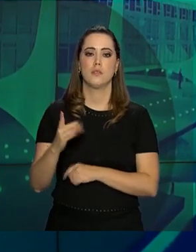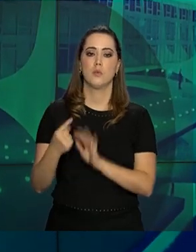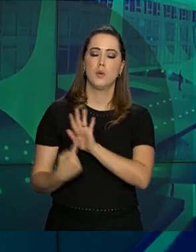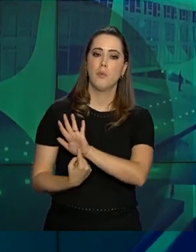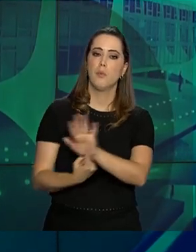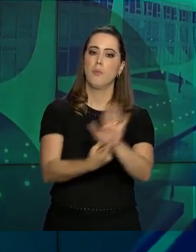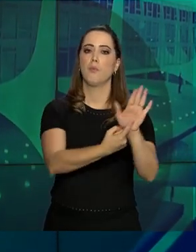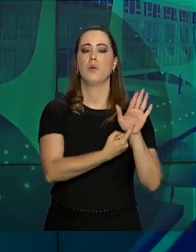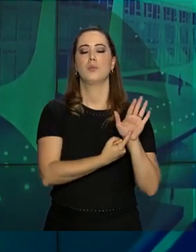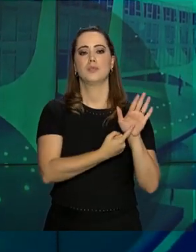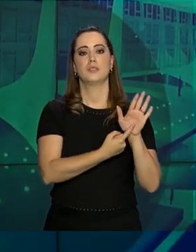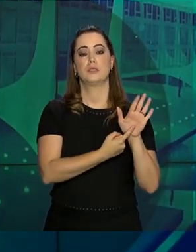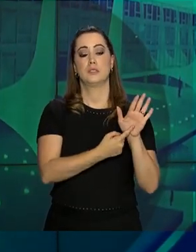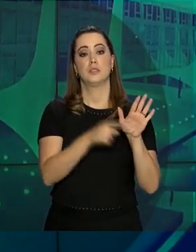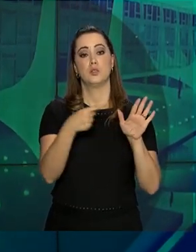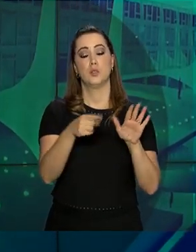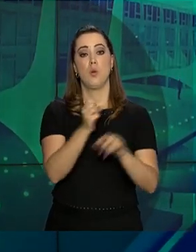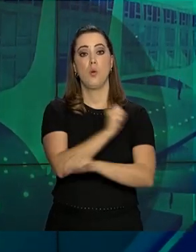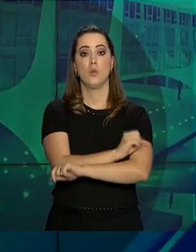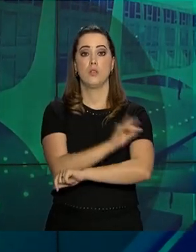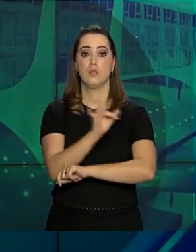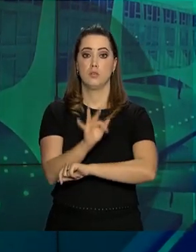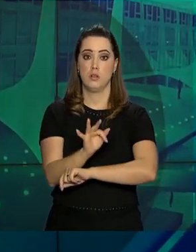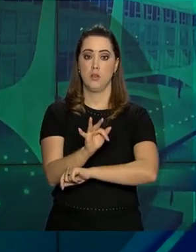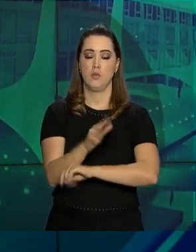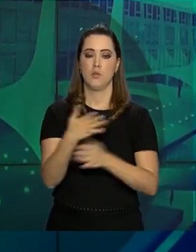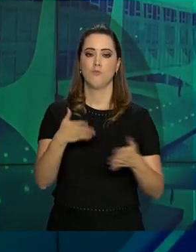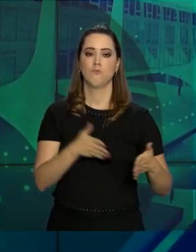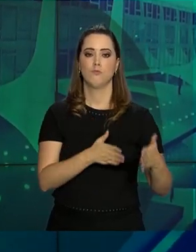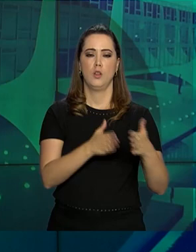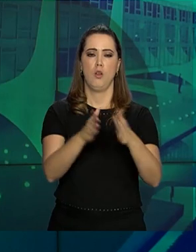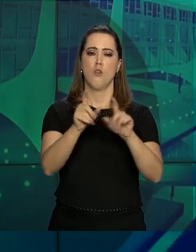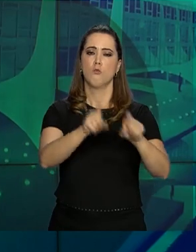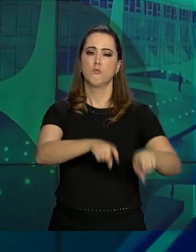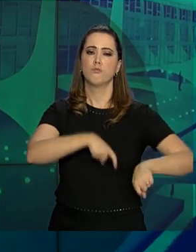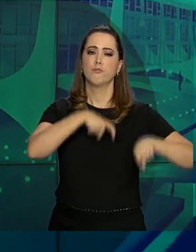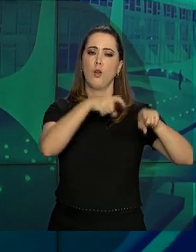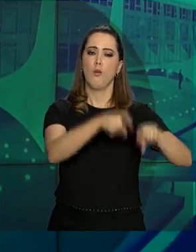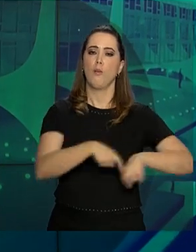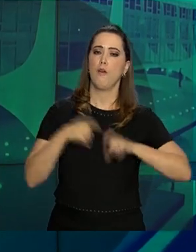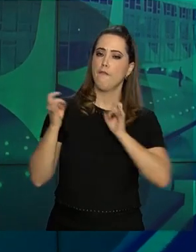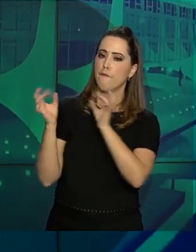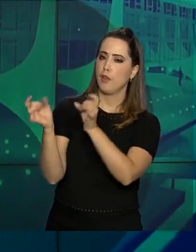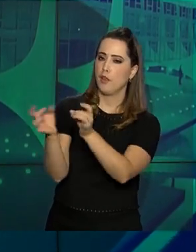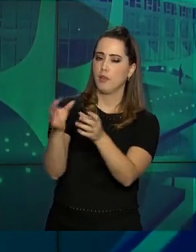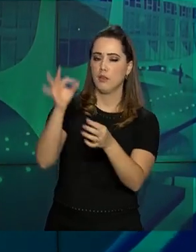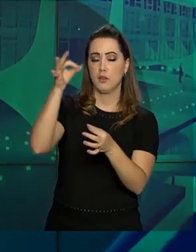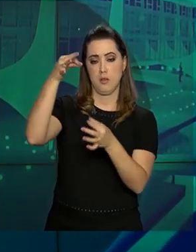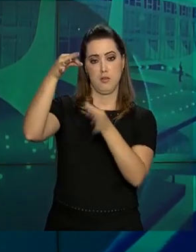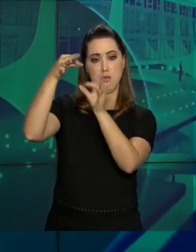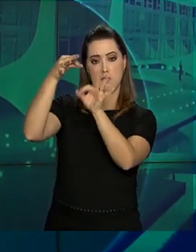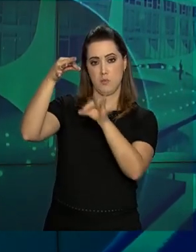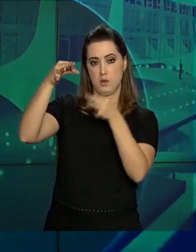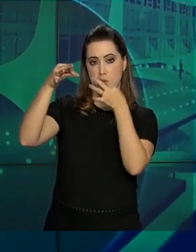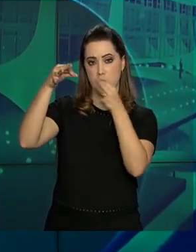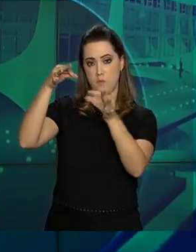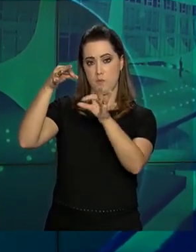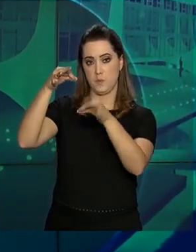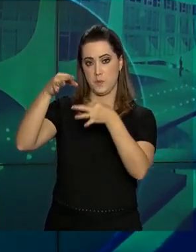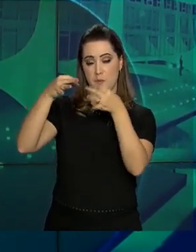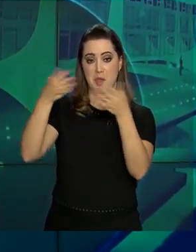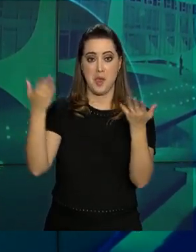que mostra o Vale do São Francisco, reconhecido como grande produtor e exportador de frutas. E a partir da